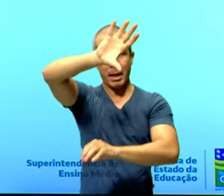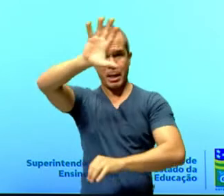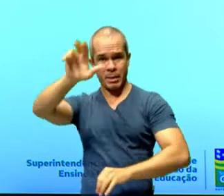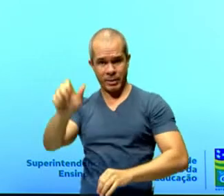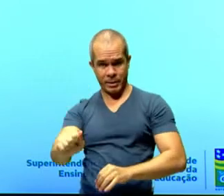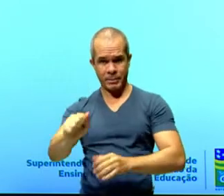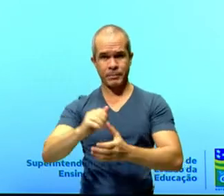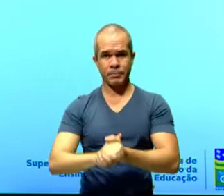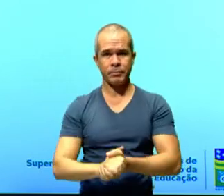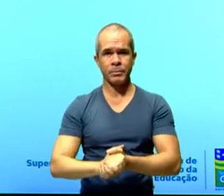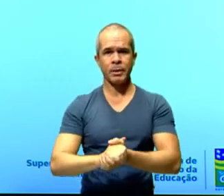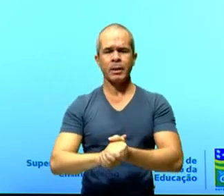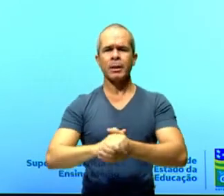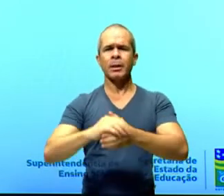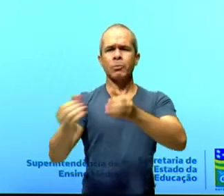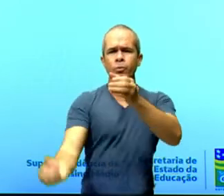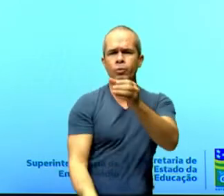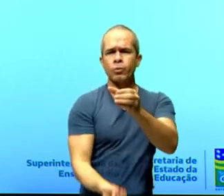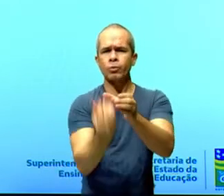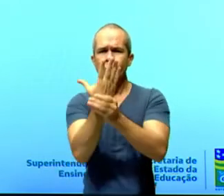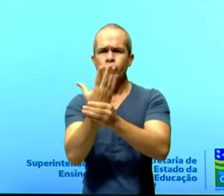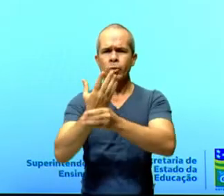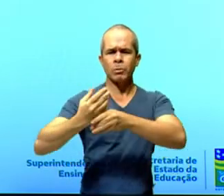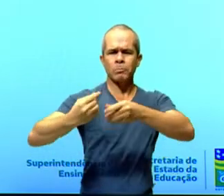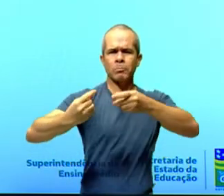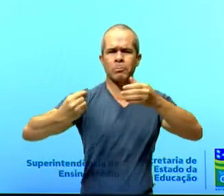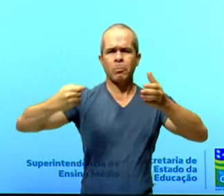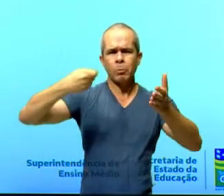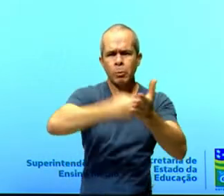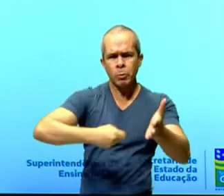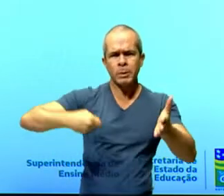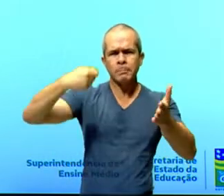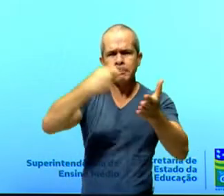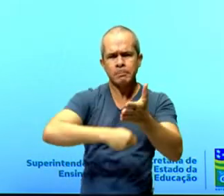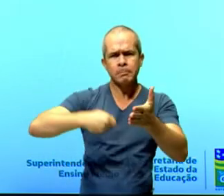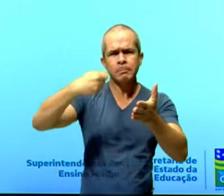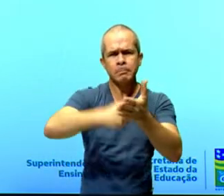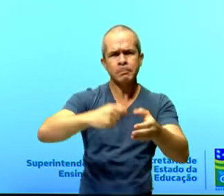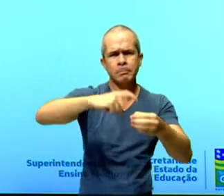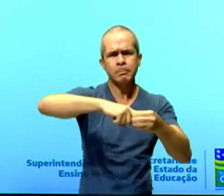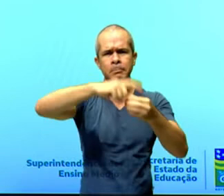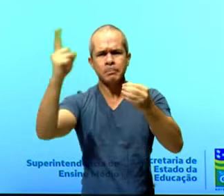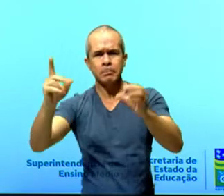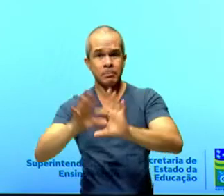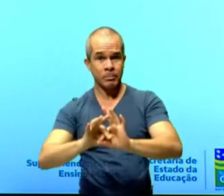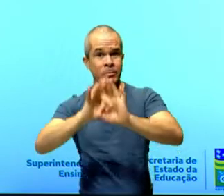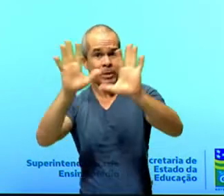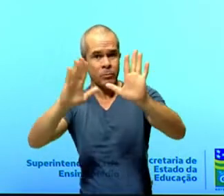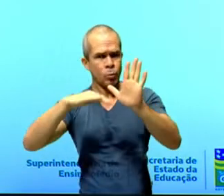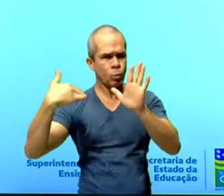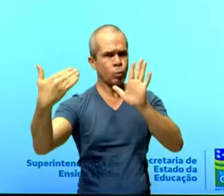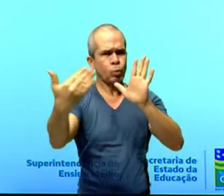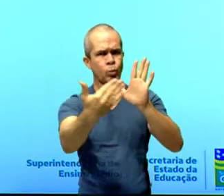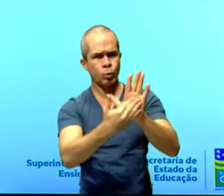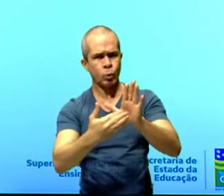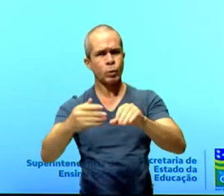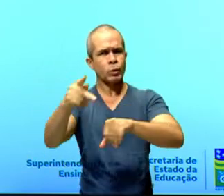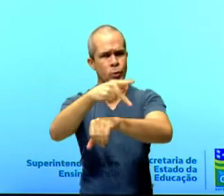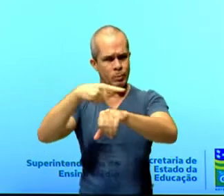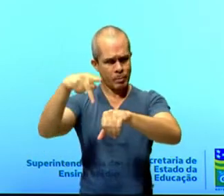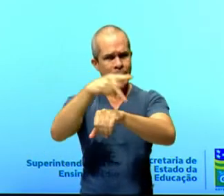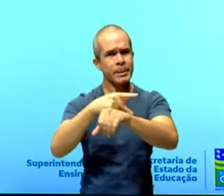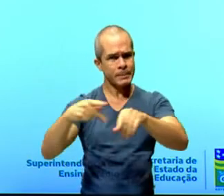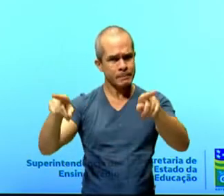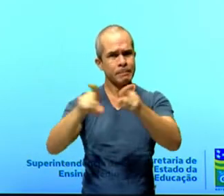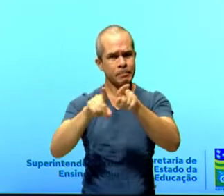movimentos surgem enquanto movimentos de luta pela independência e todos, isso aqui é importante,